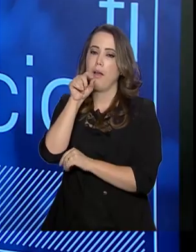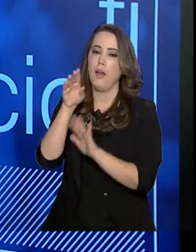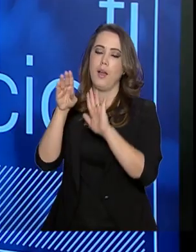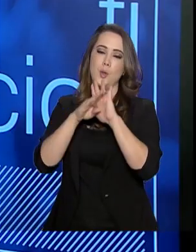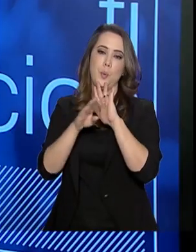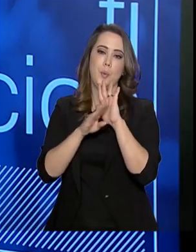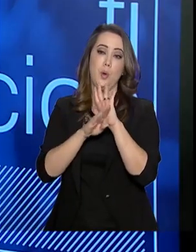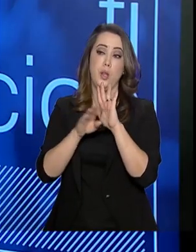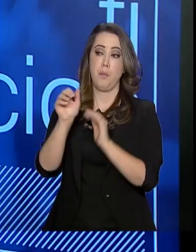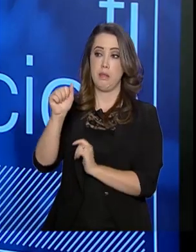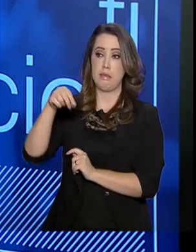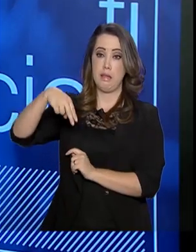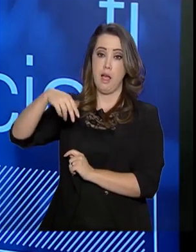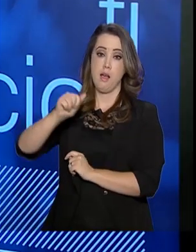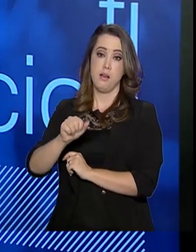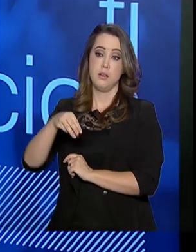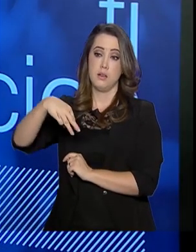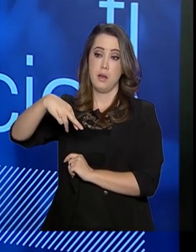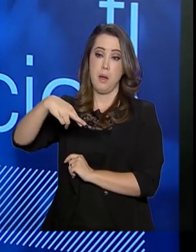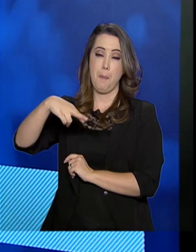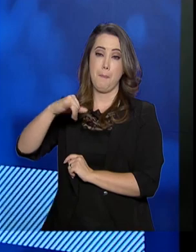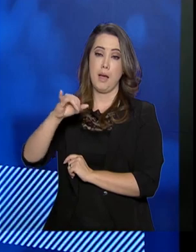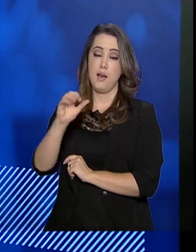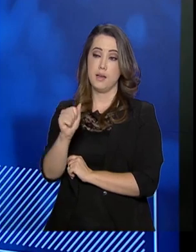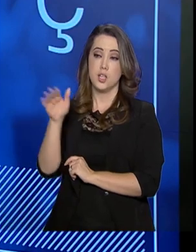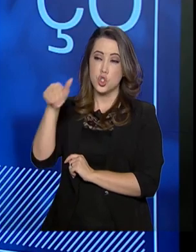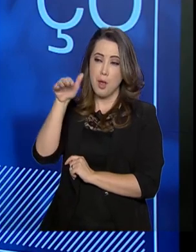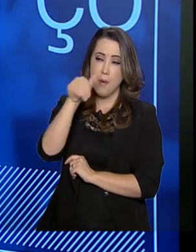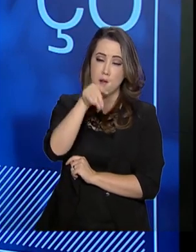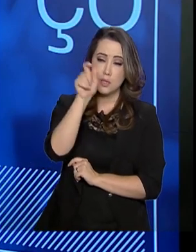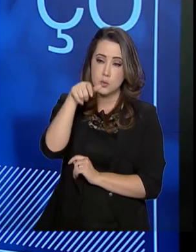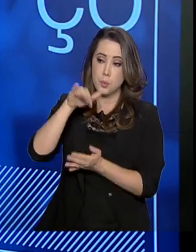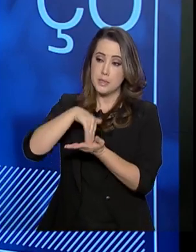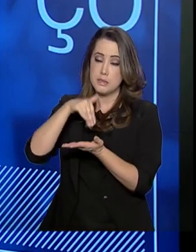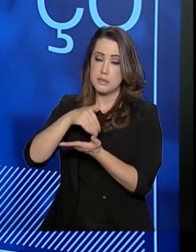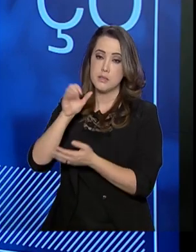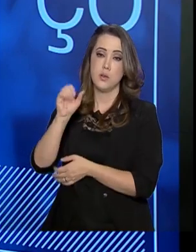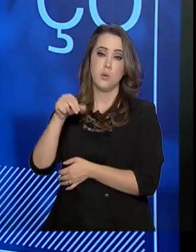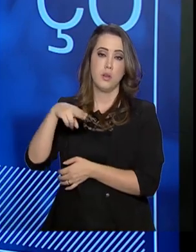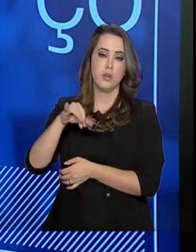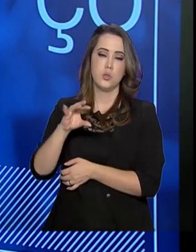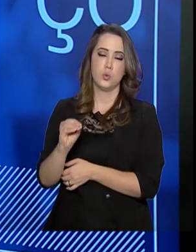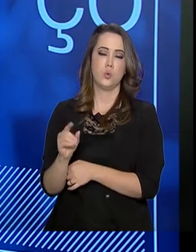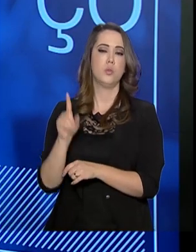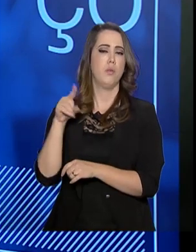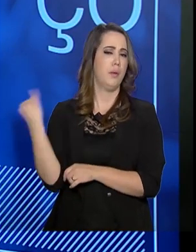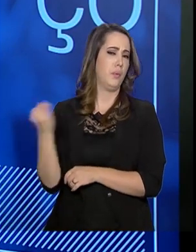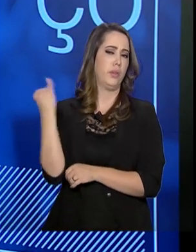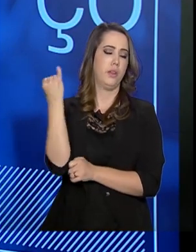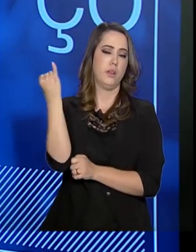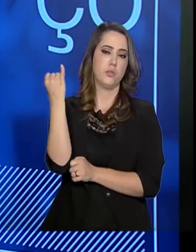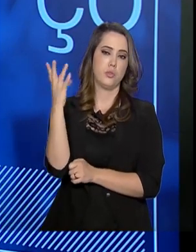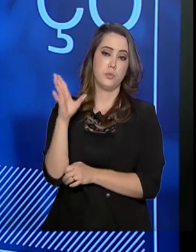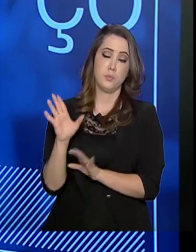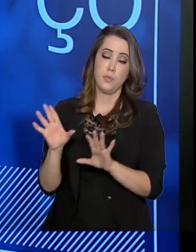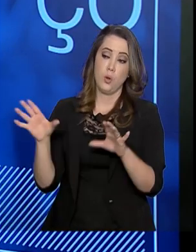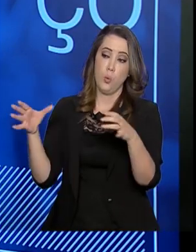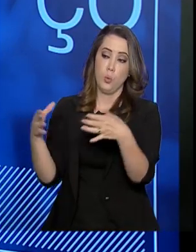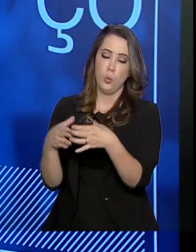programa da Mania Braga, fez propaganda, chamando as pessoas para o cadastramento. Então, isso é muito importante. E ficaram